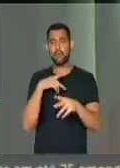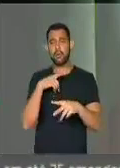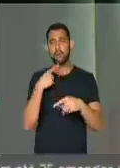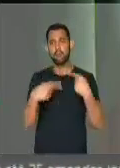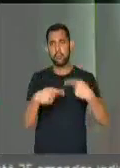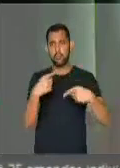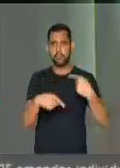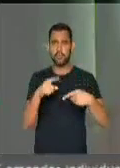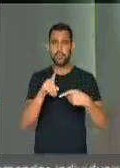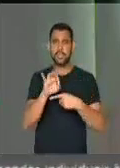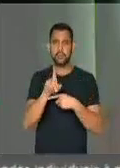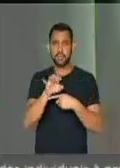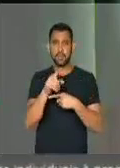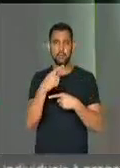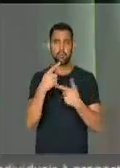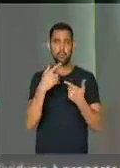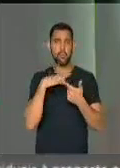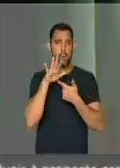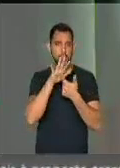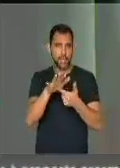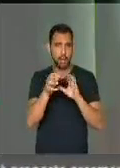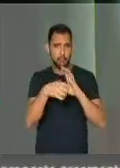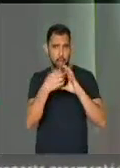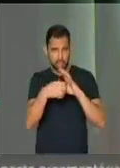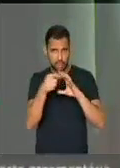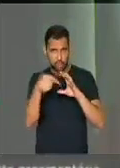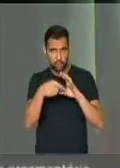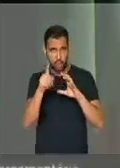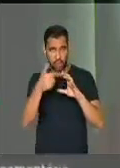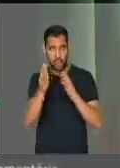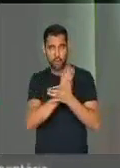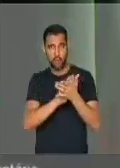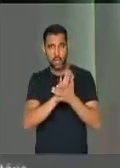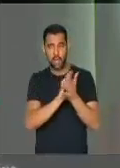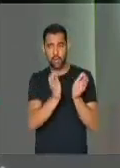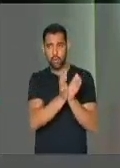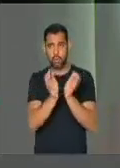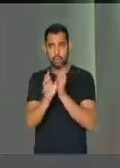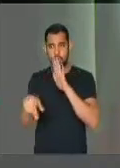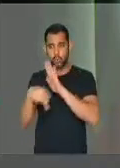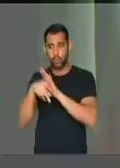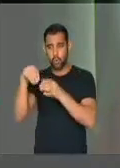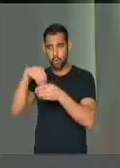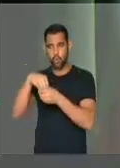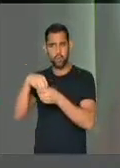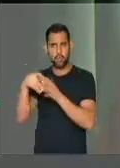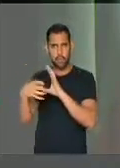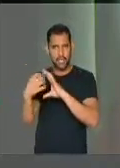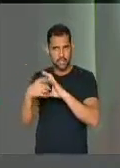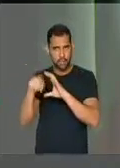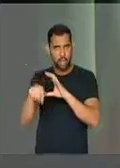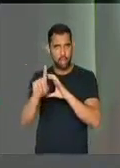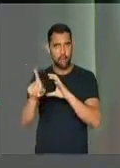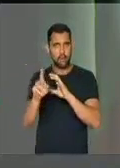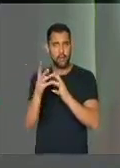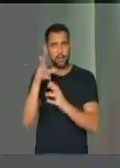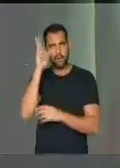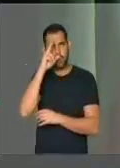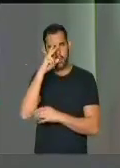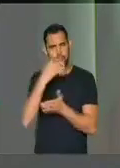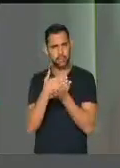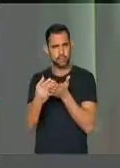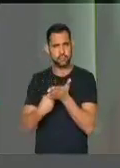política. Mostrar que os partidos não são legendas que têm donos. Eu me lembro